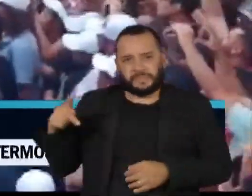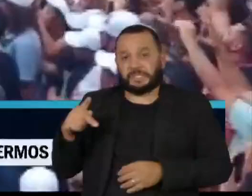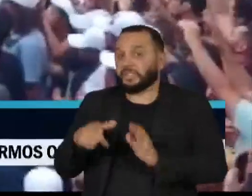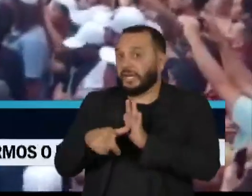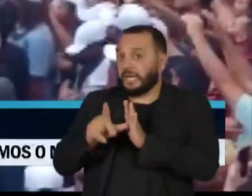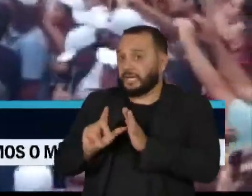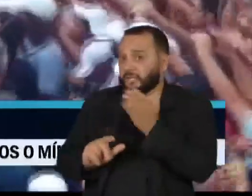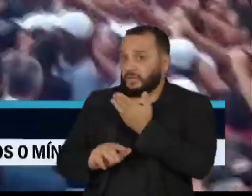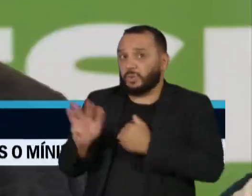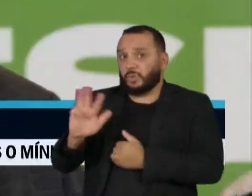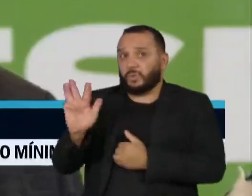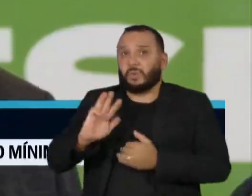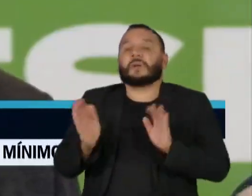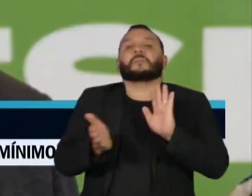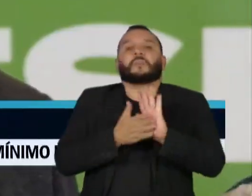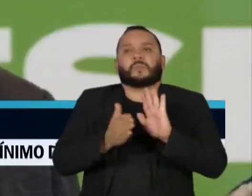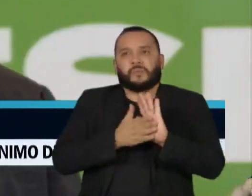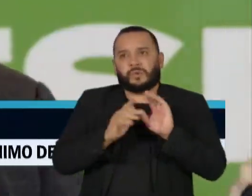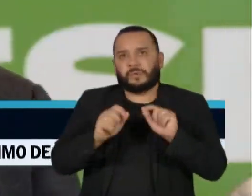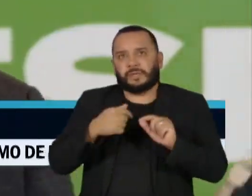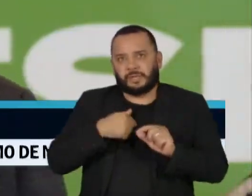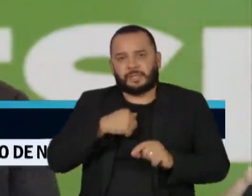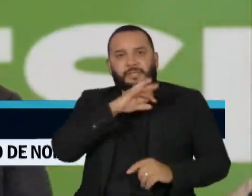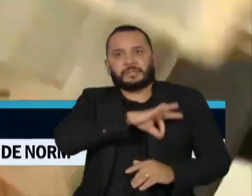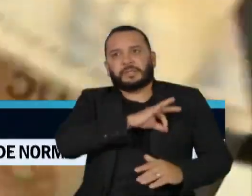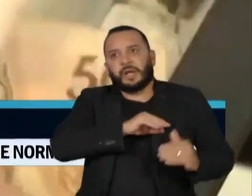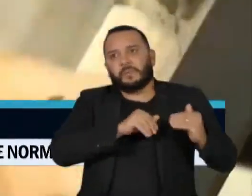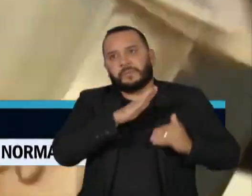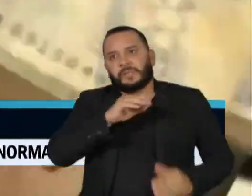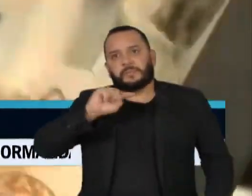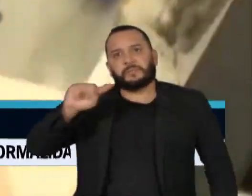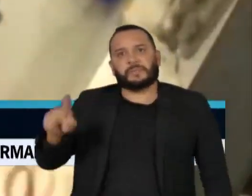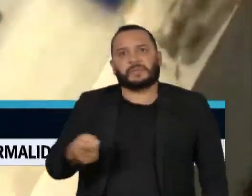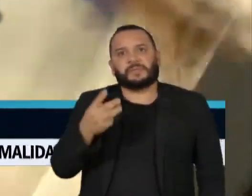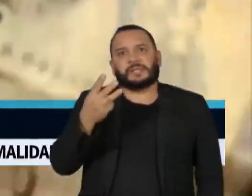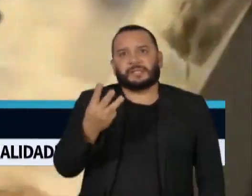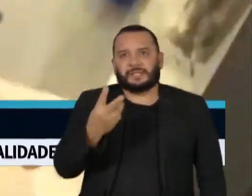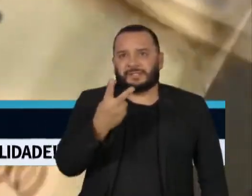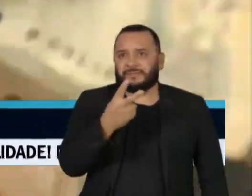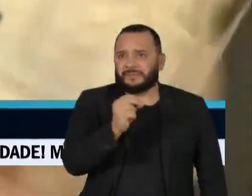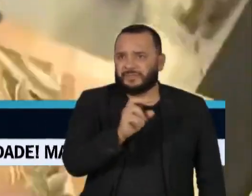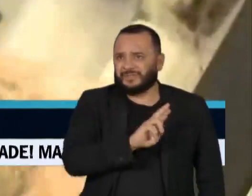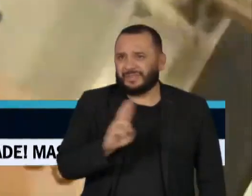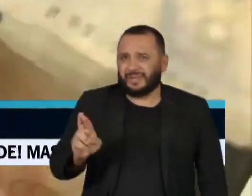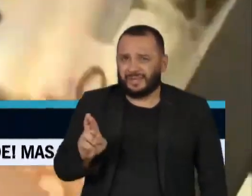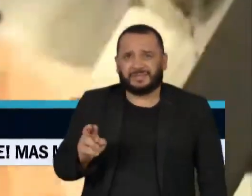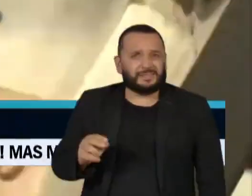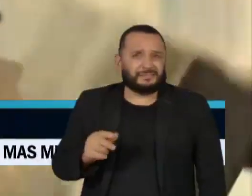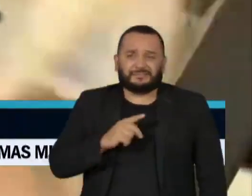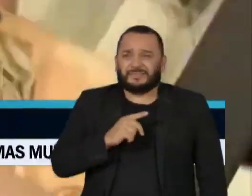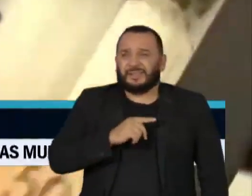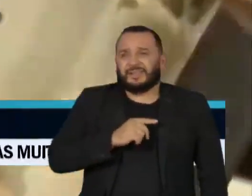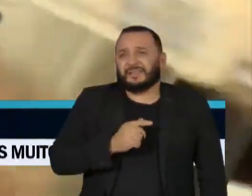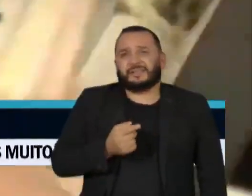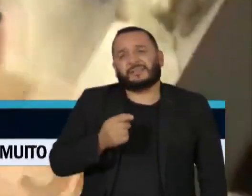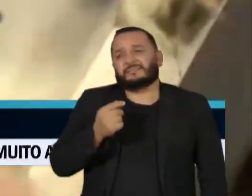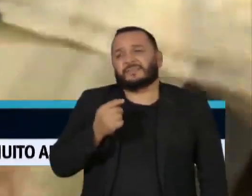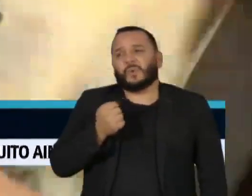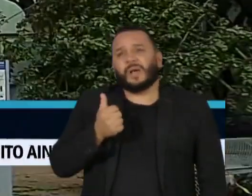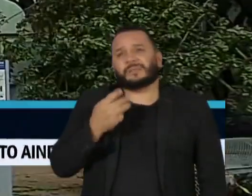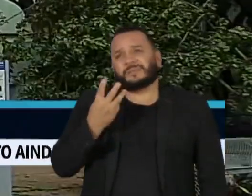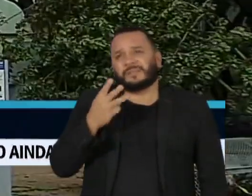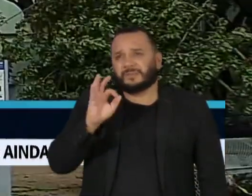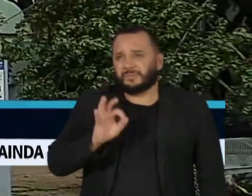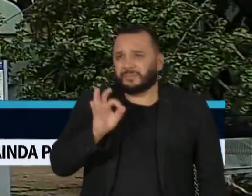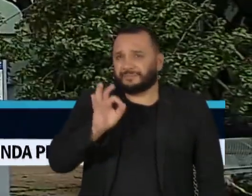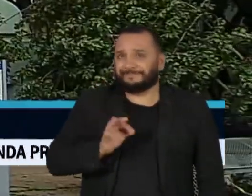Lula já havia proposto elevar o valor do mínimo para R$.320, um aumento real de quase 3%.